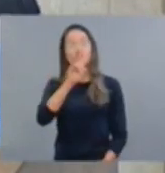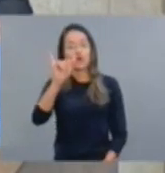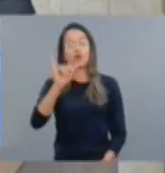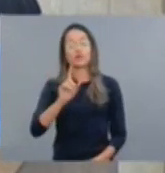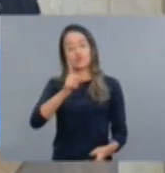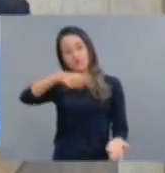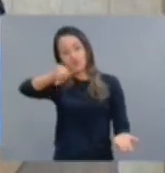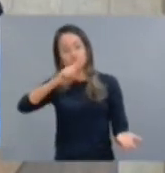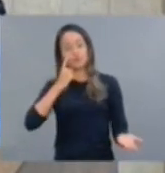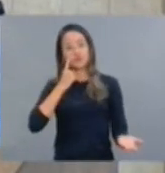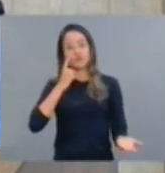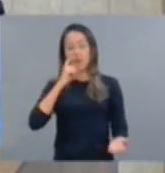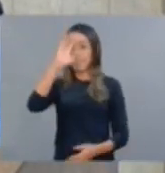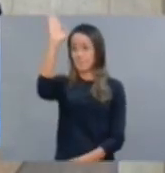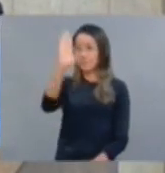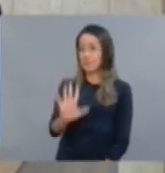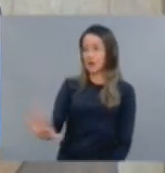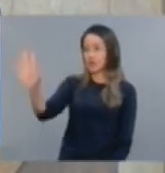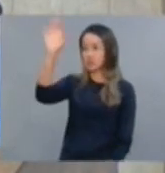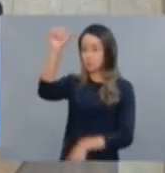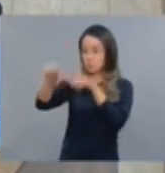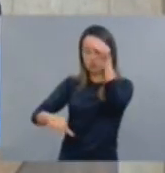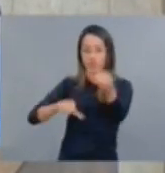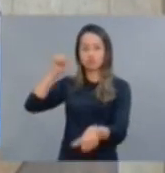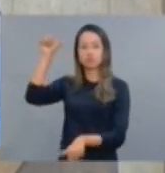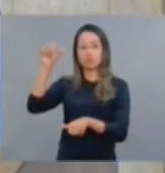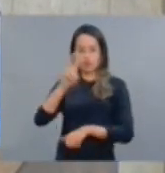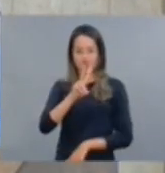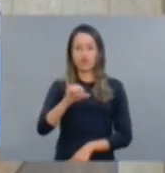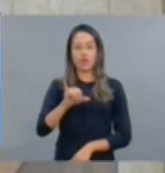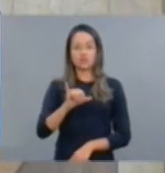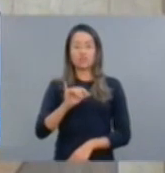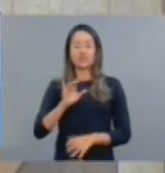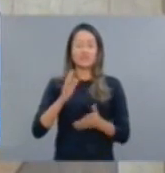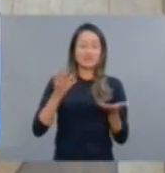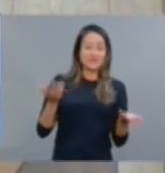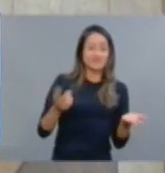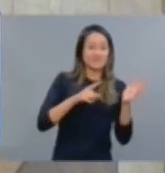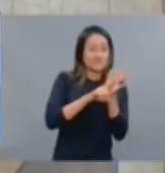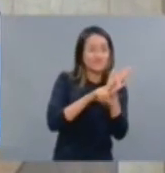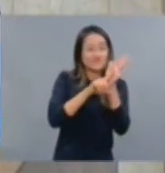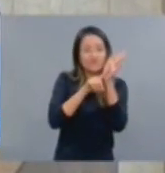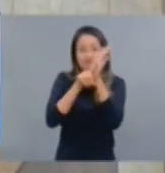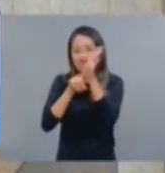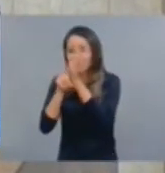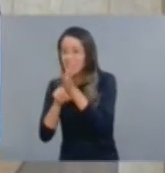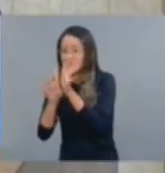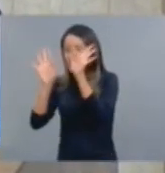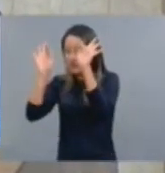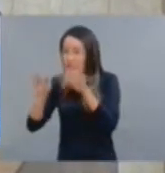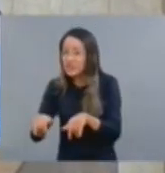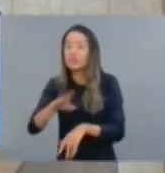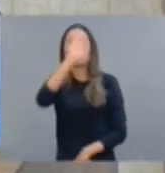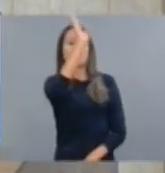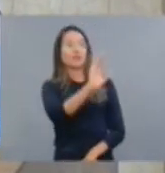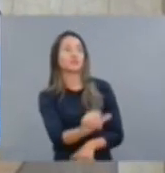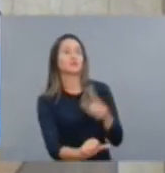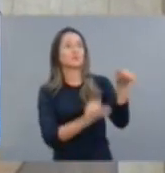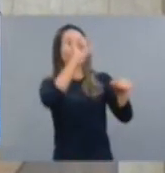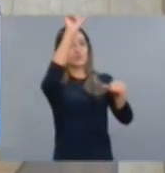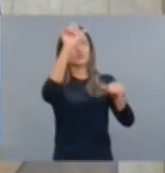certeza que o Brasil será outro, depois, quando terminarem todas essas apurações e virem à tona a realidade,